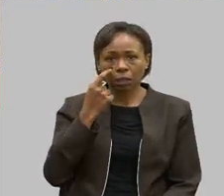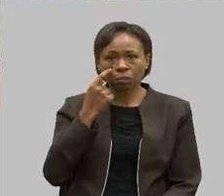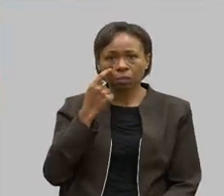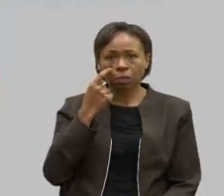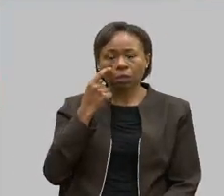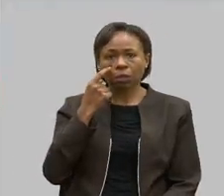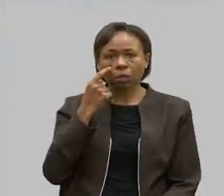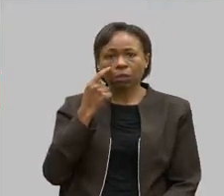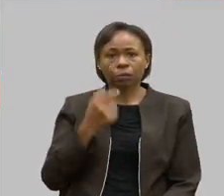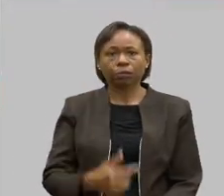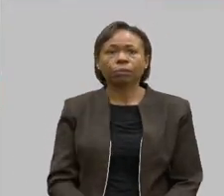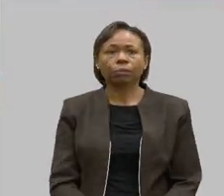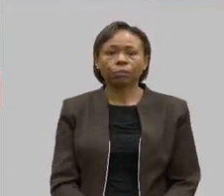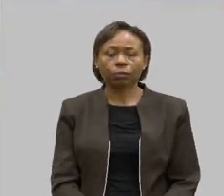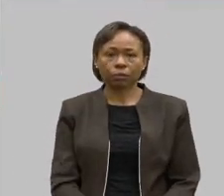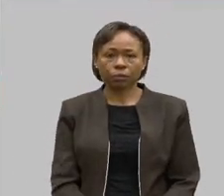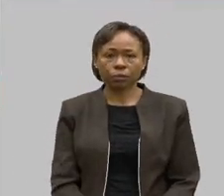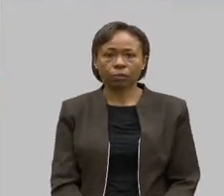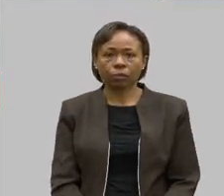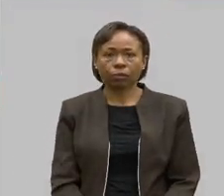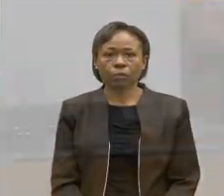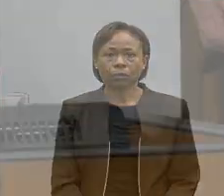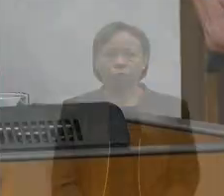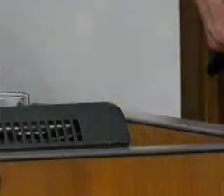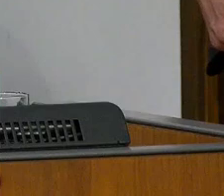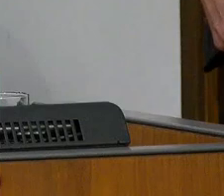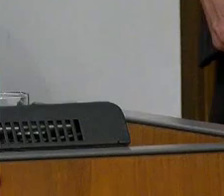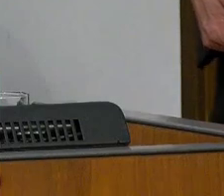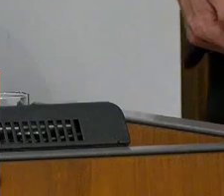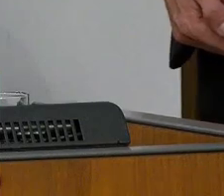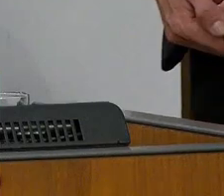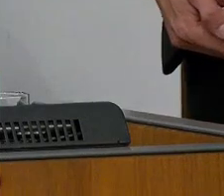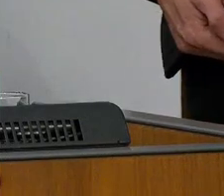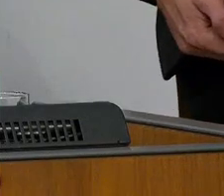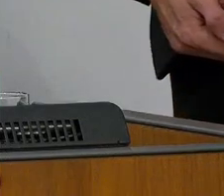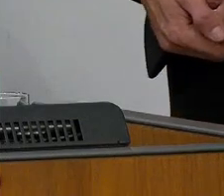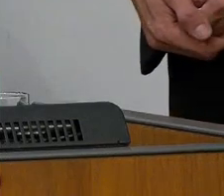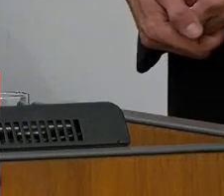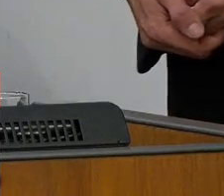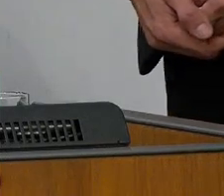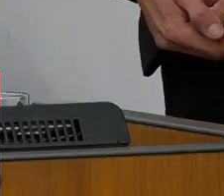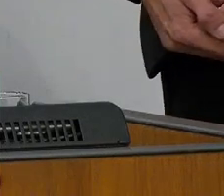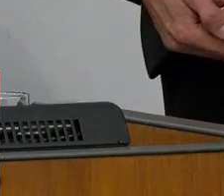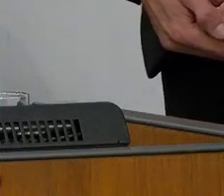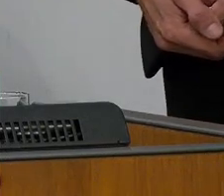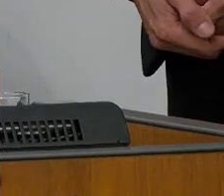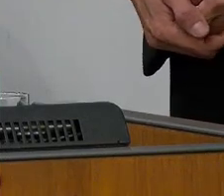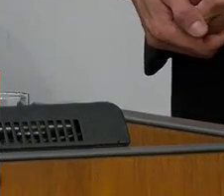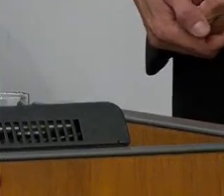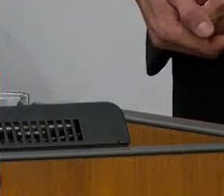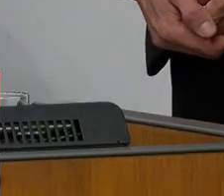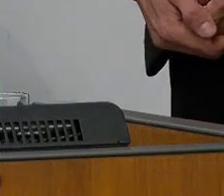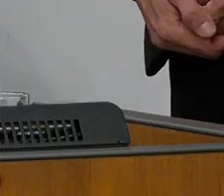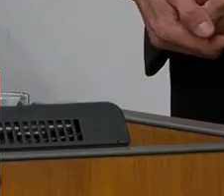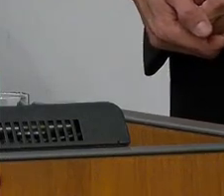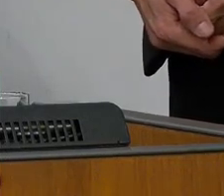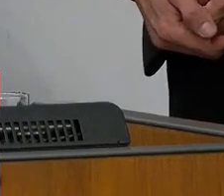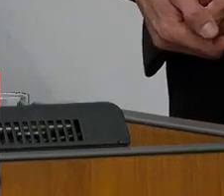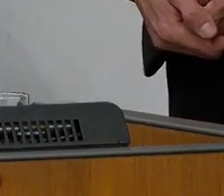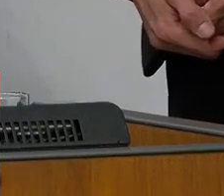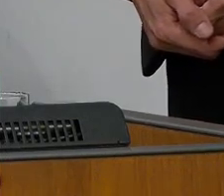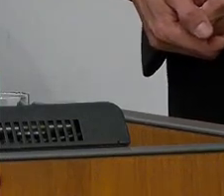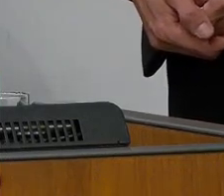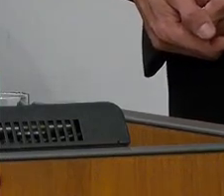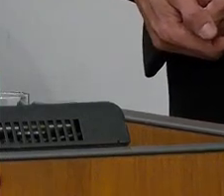a vereadora Marli, o Marcelo Aro, sempre com uma luta de inclusão e também de pessoas com deficiência